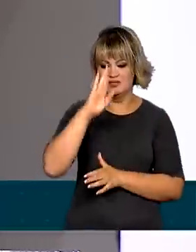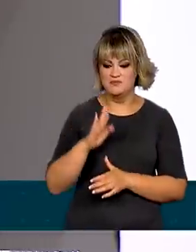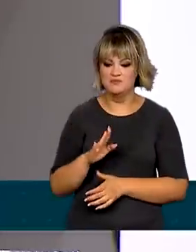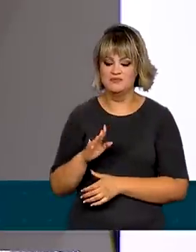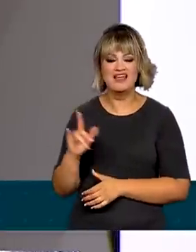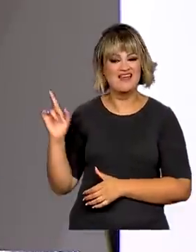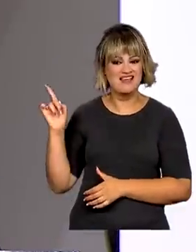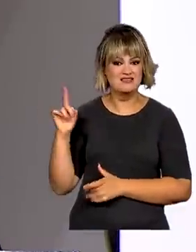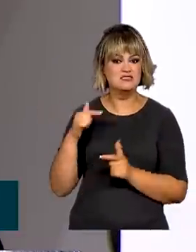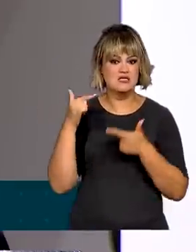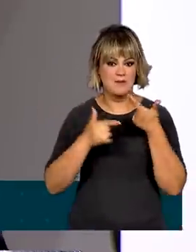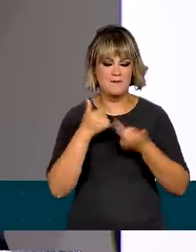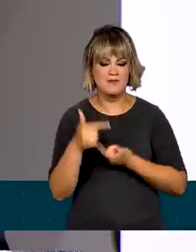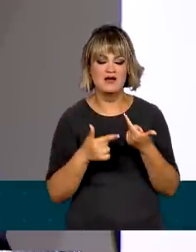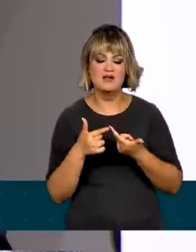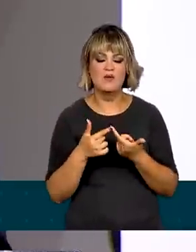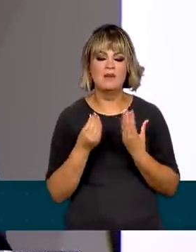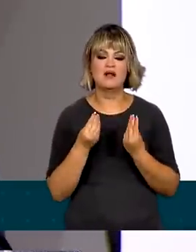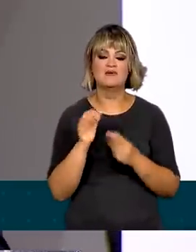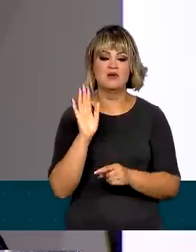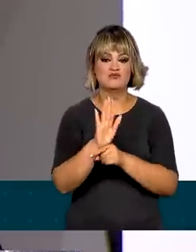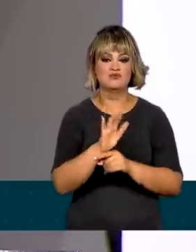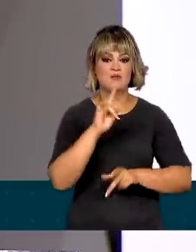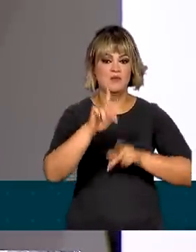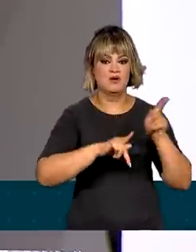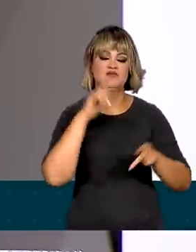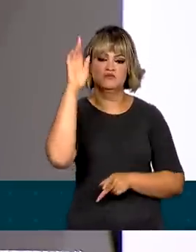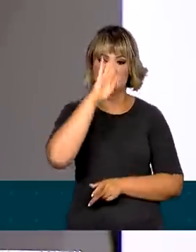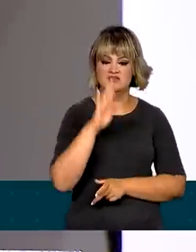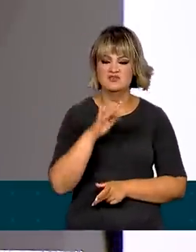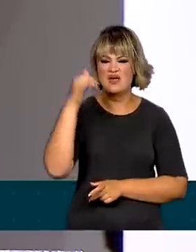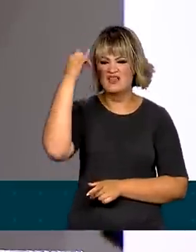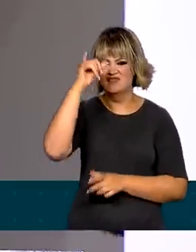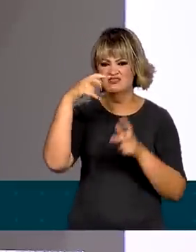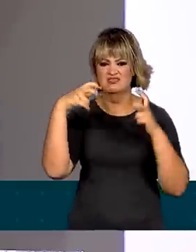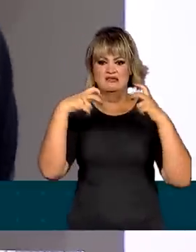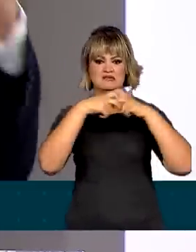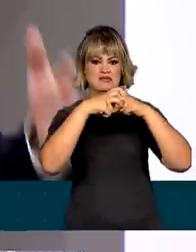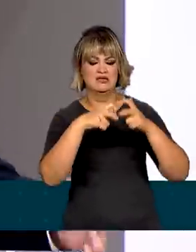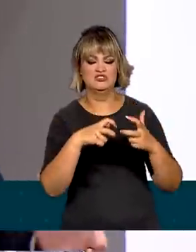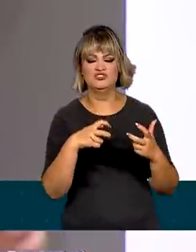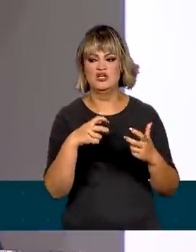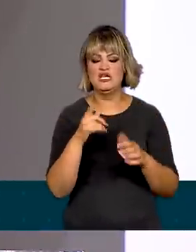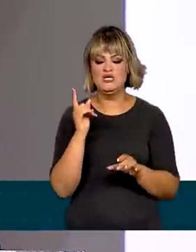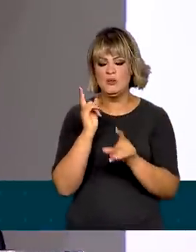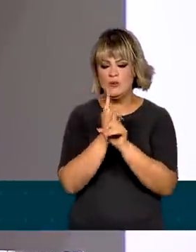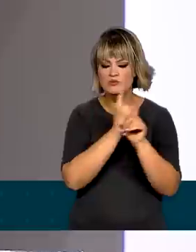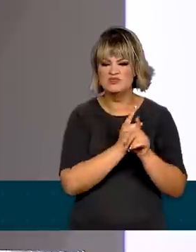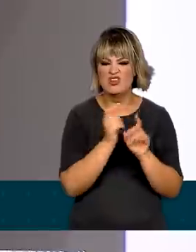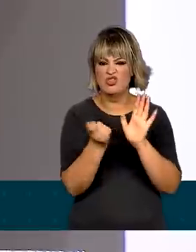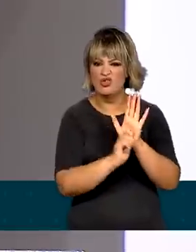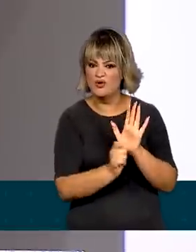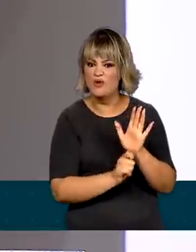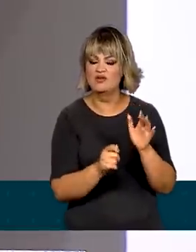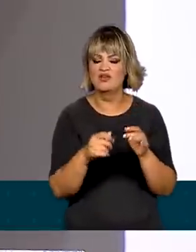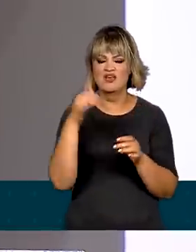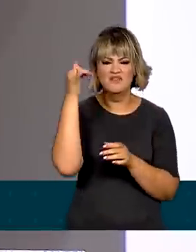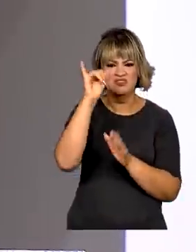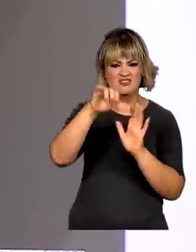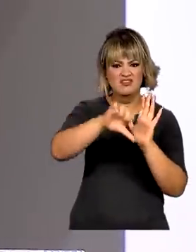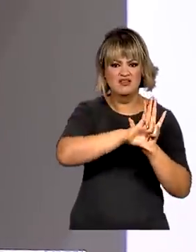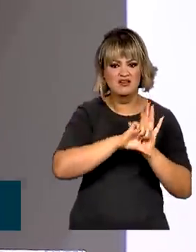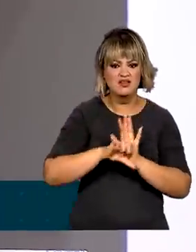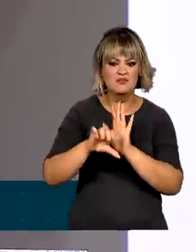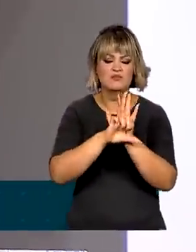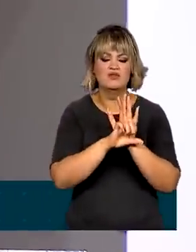que visa ajudar a população brasileira a evitar acidentes, apreender drogas, evitar os crimes, enfim.